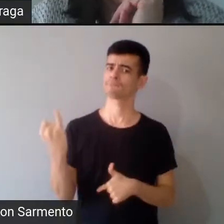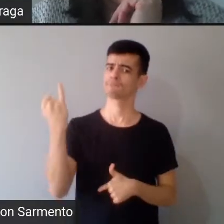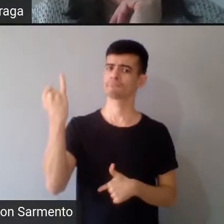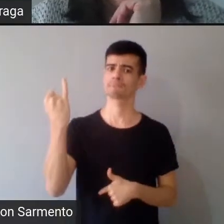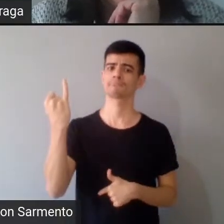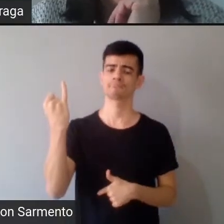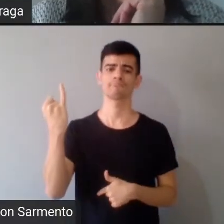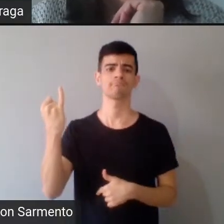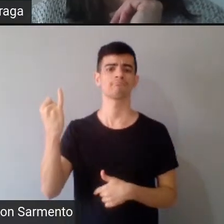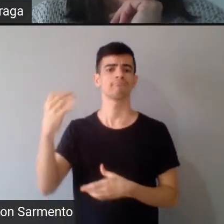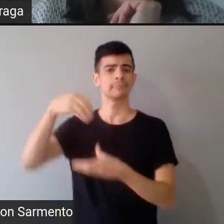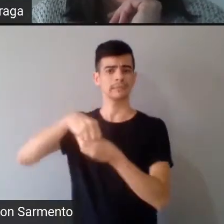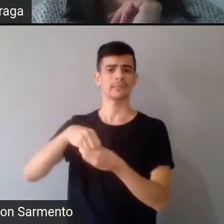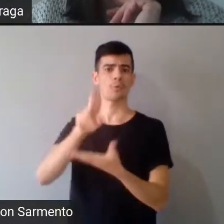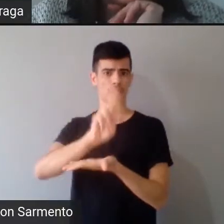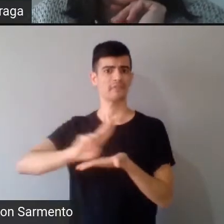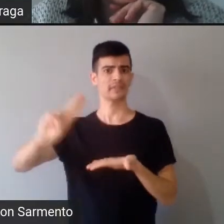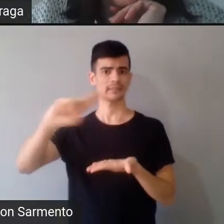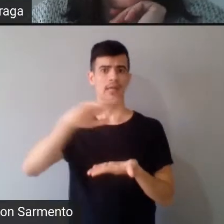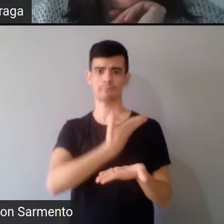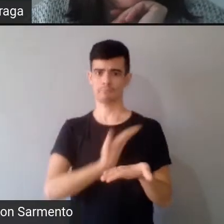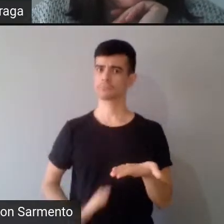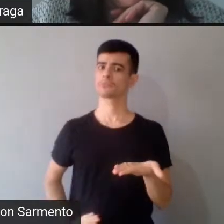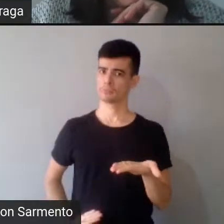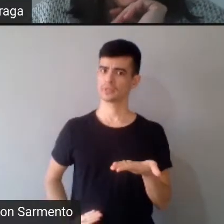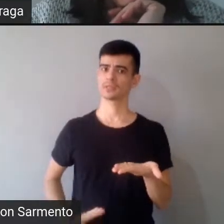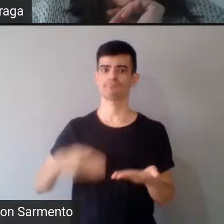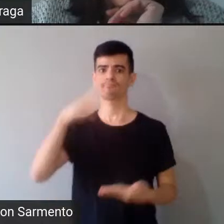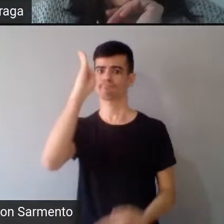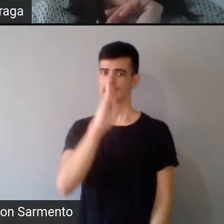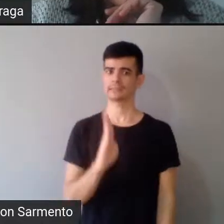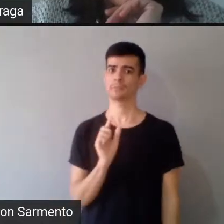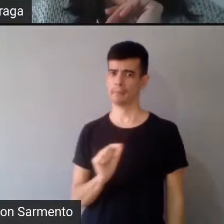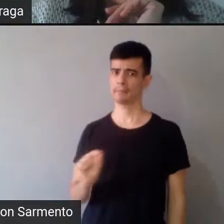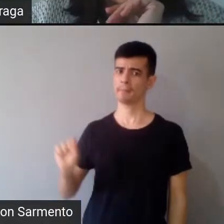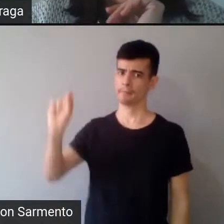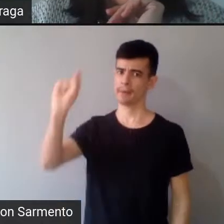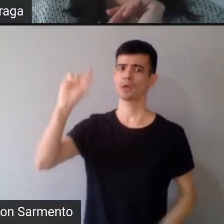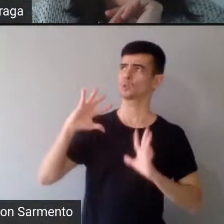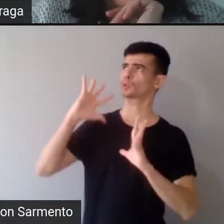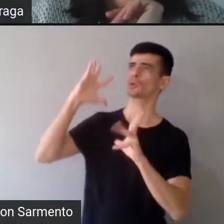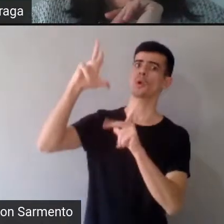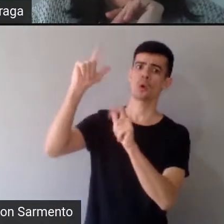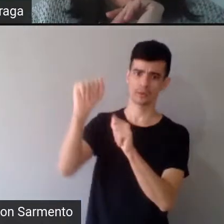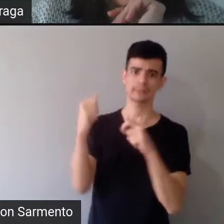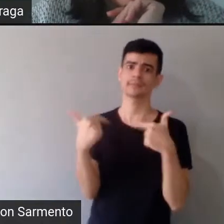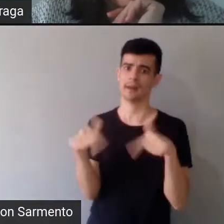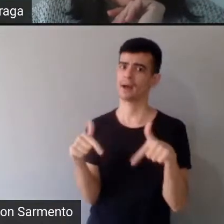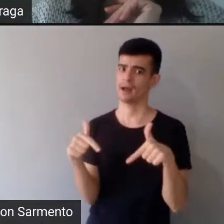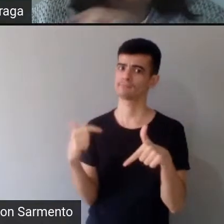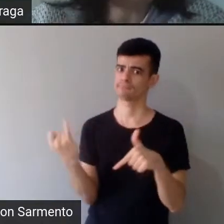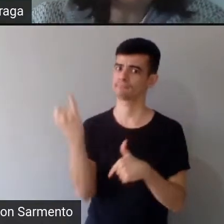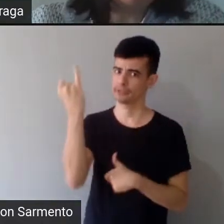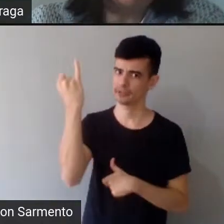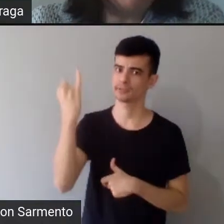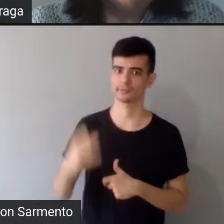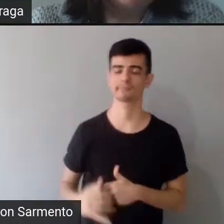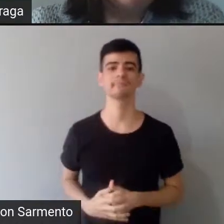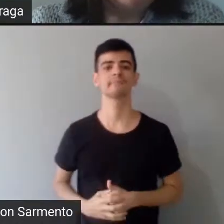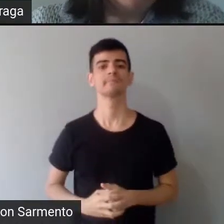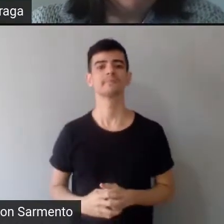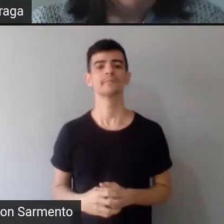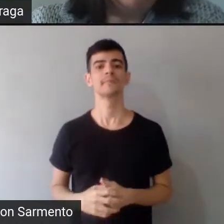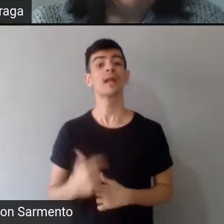ressaltar as universidades públicas brasileiras, né, é, trabalho com povos indígenas há